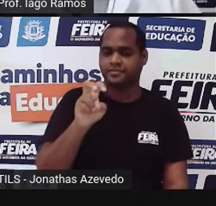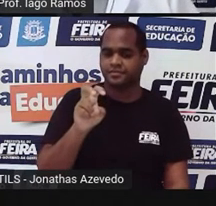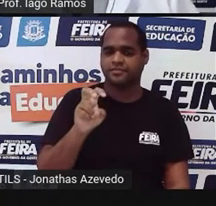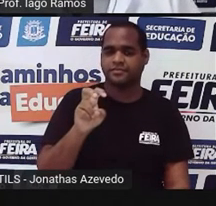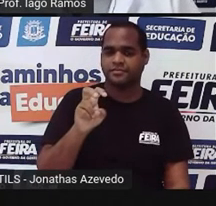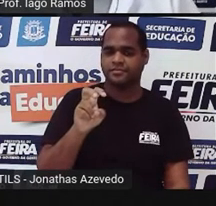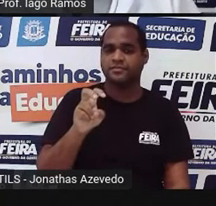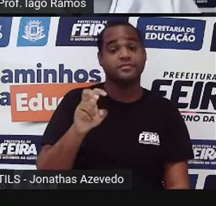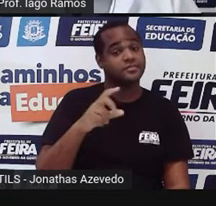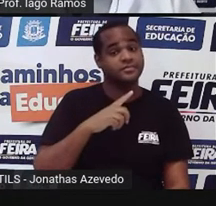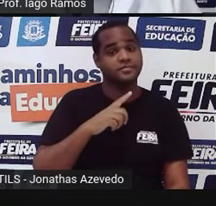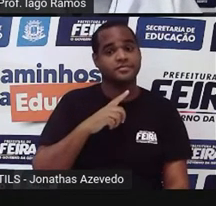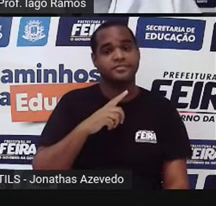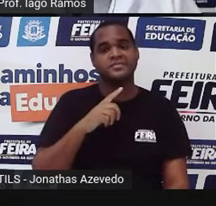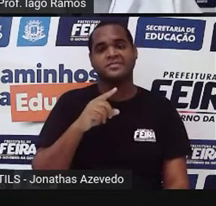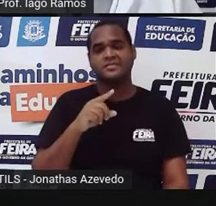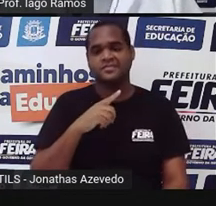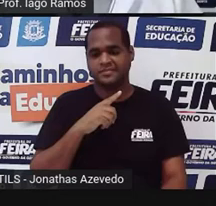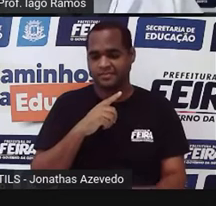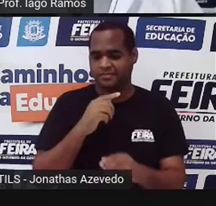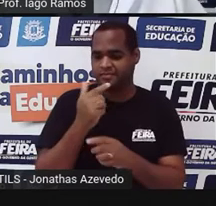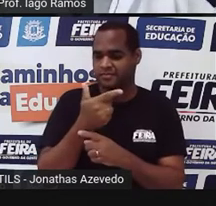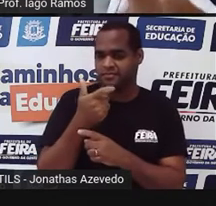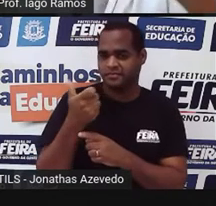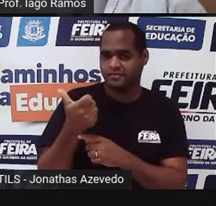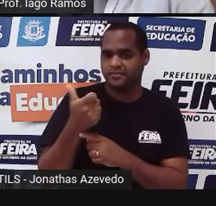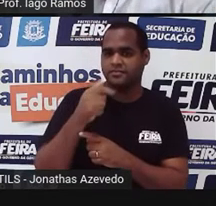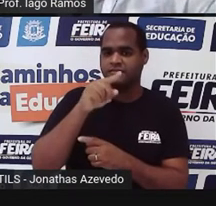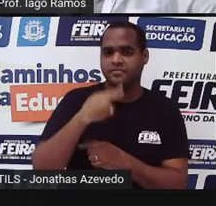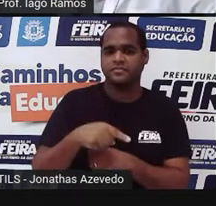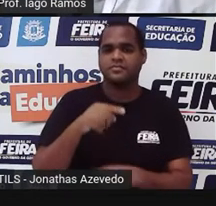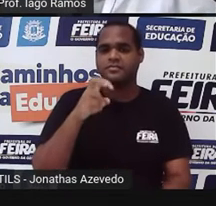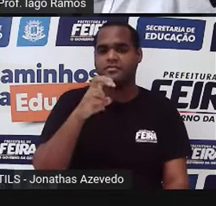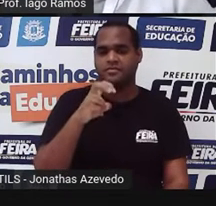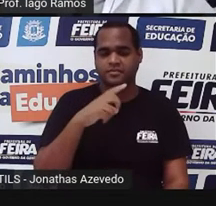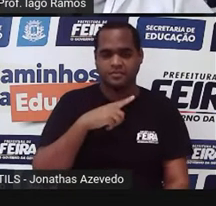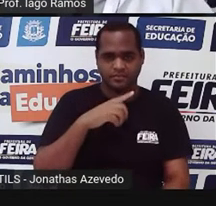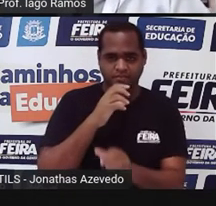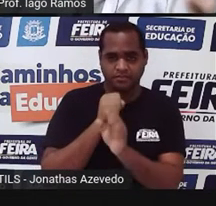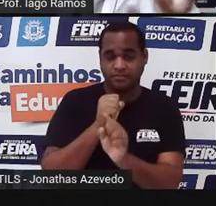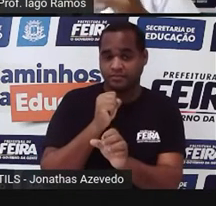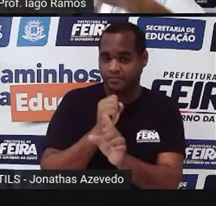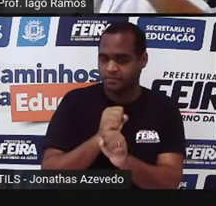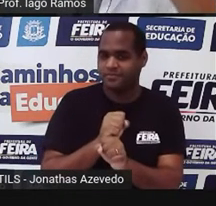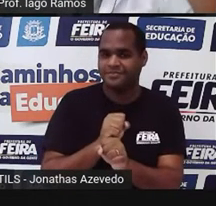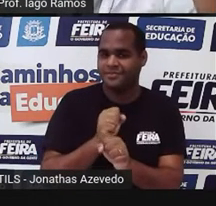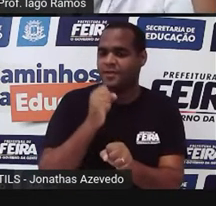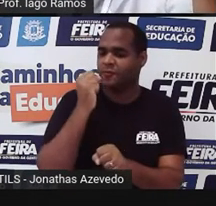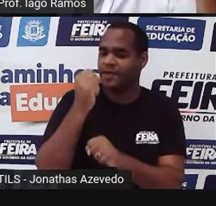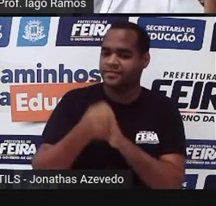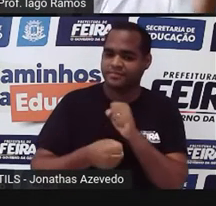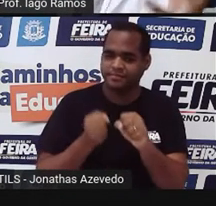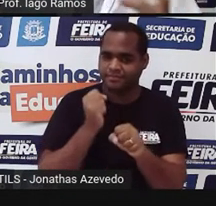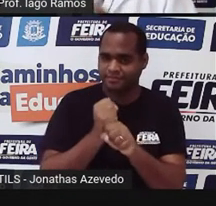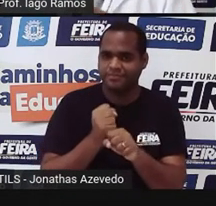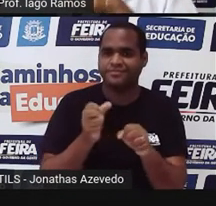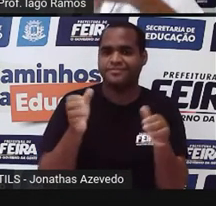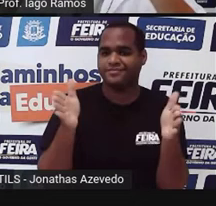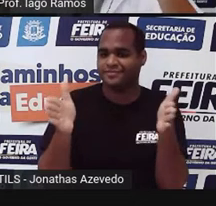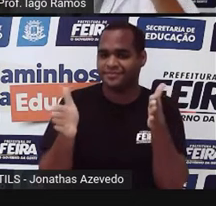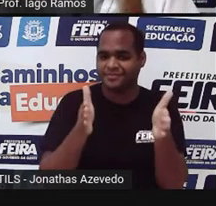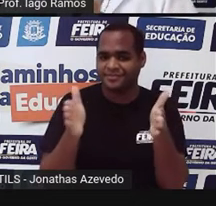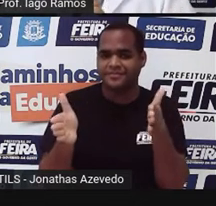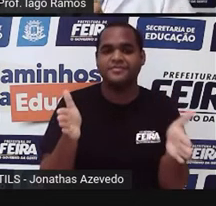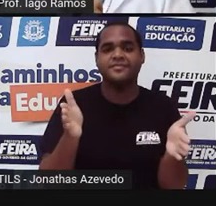,5. Então, esse é o total da sua nota durante o ano inteiro. É